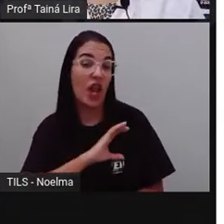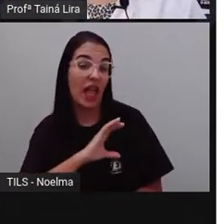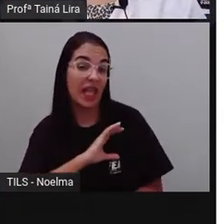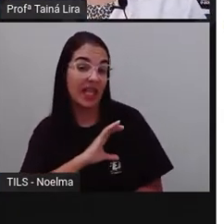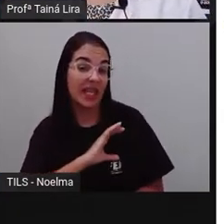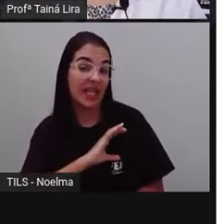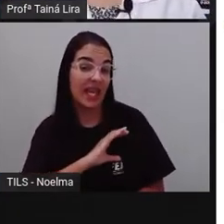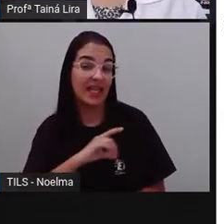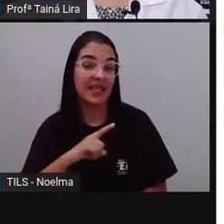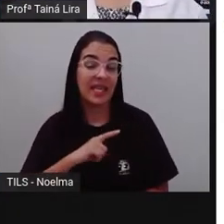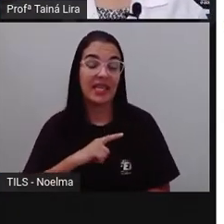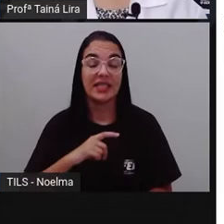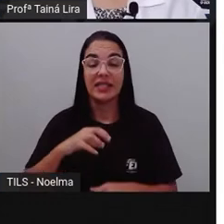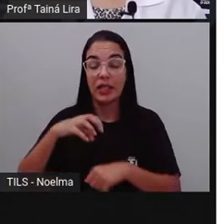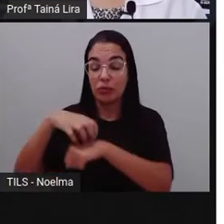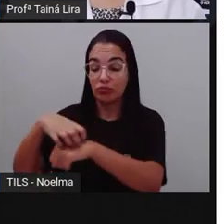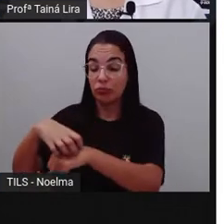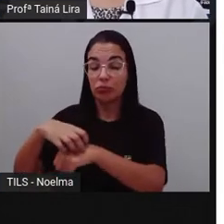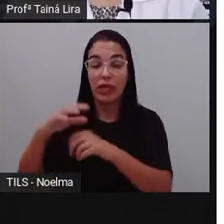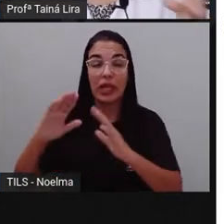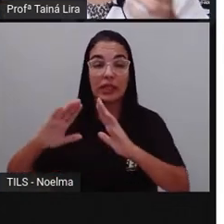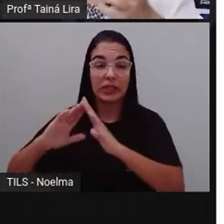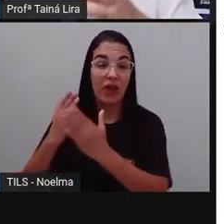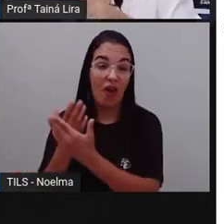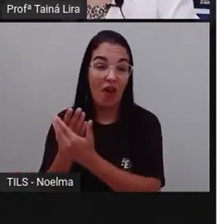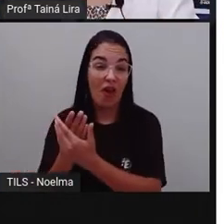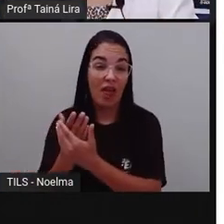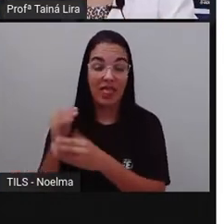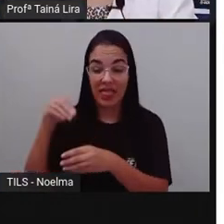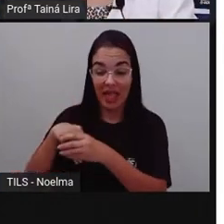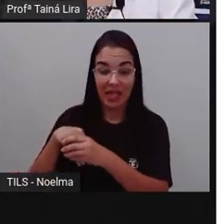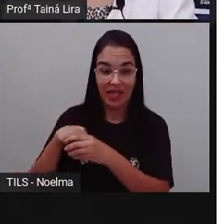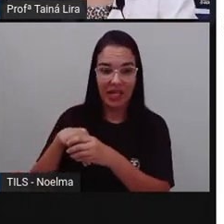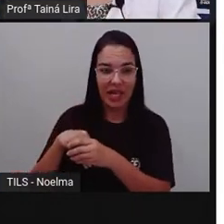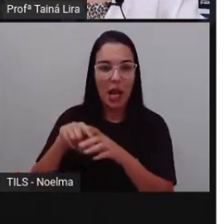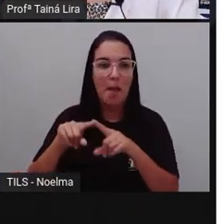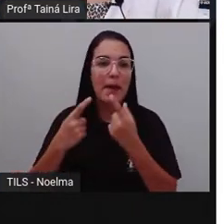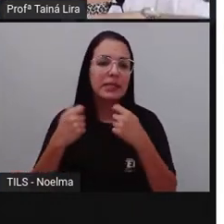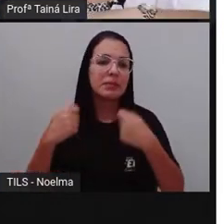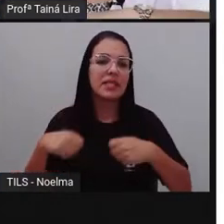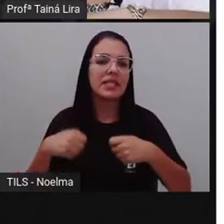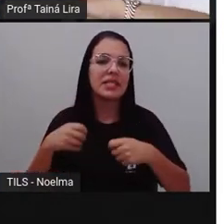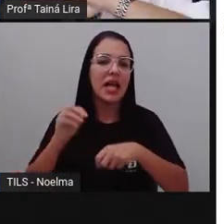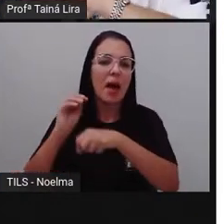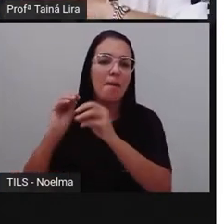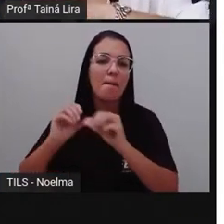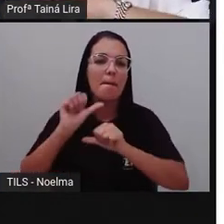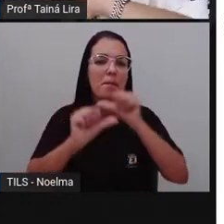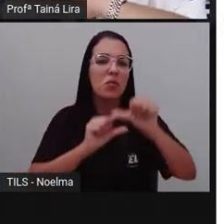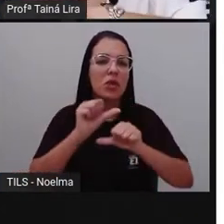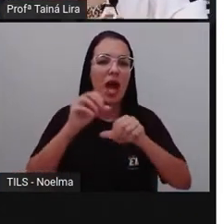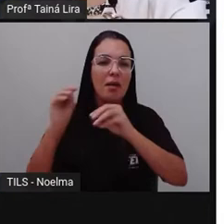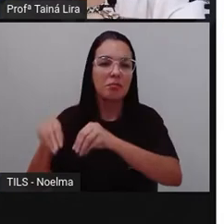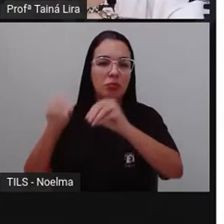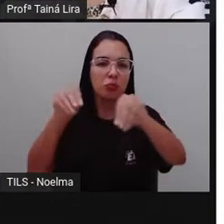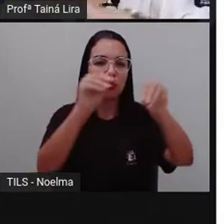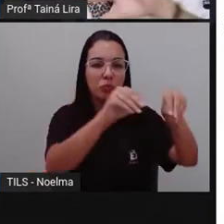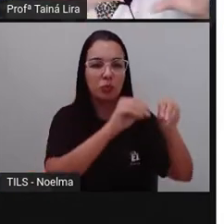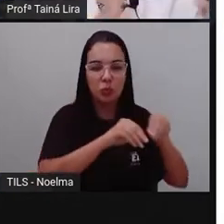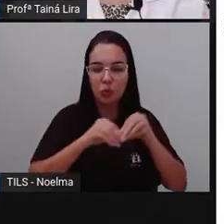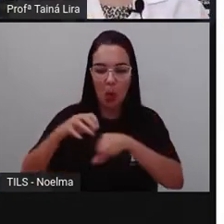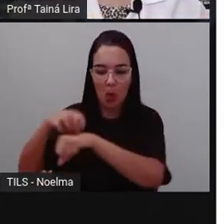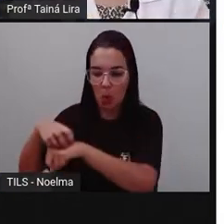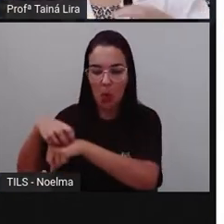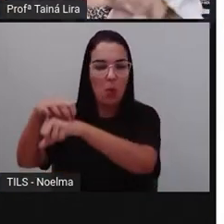tem que mudar de escola. Por quê? Porque é da cultura dos ciganos, eles saírem de um